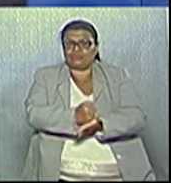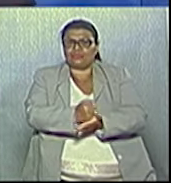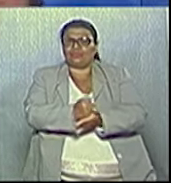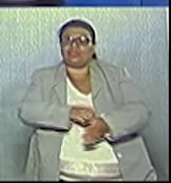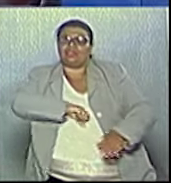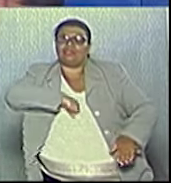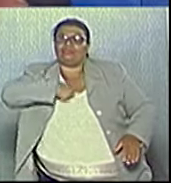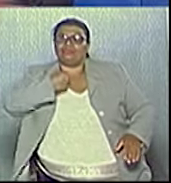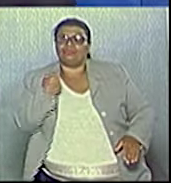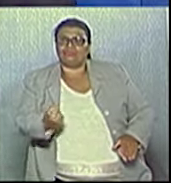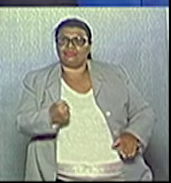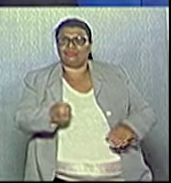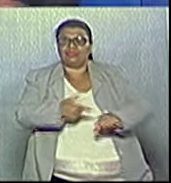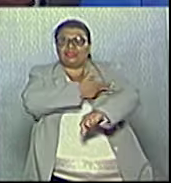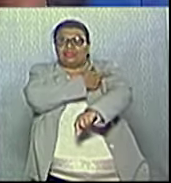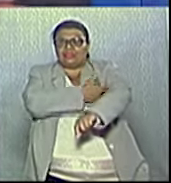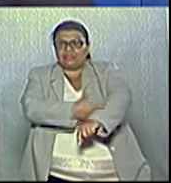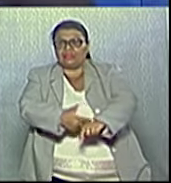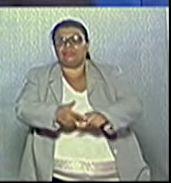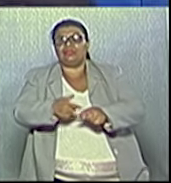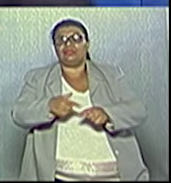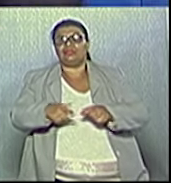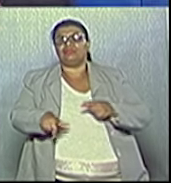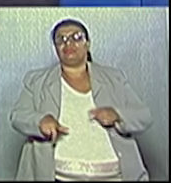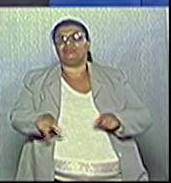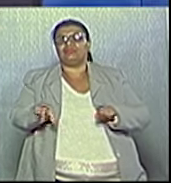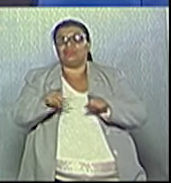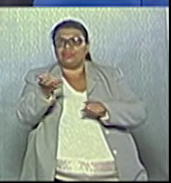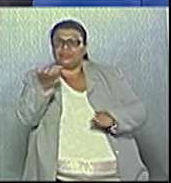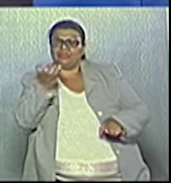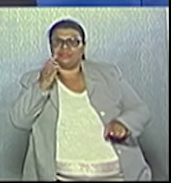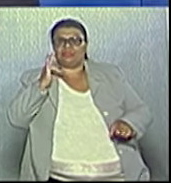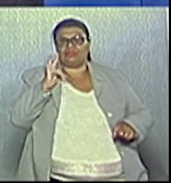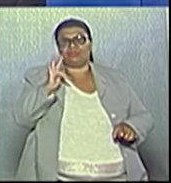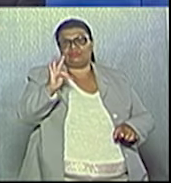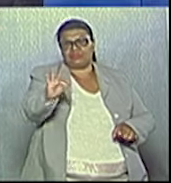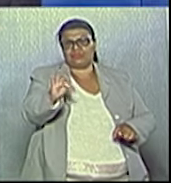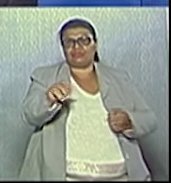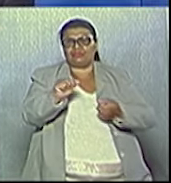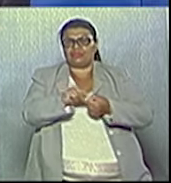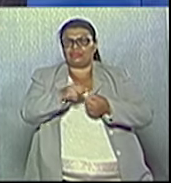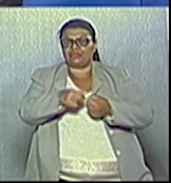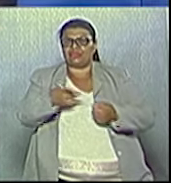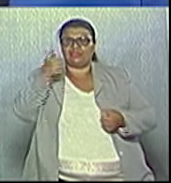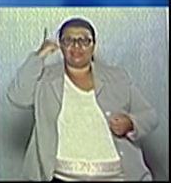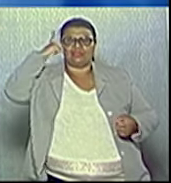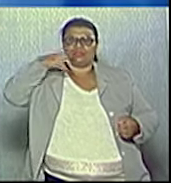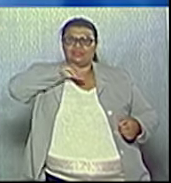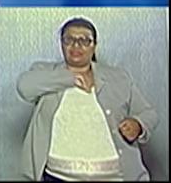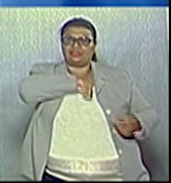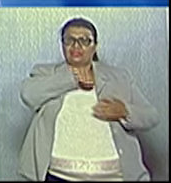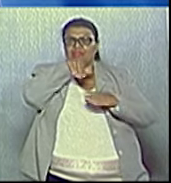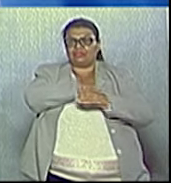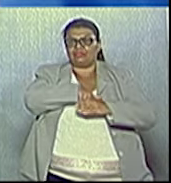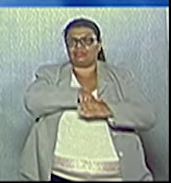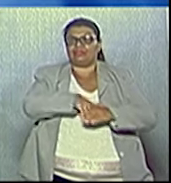podemos dar através da educação e do esporte. É isso que eu vou fazer se for eleito prefeito da cidade. Seguimos com o